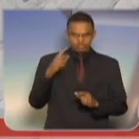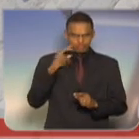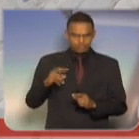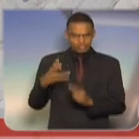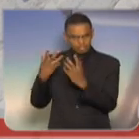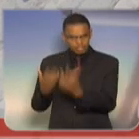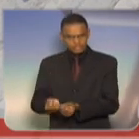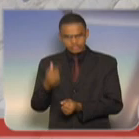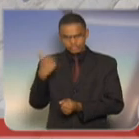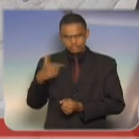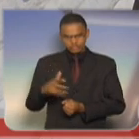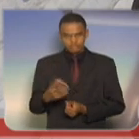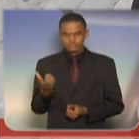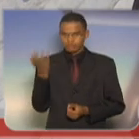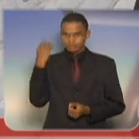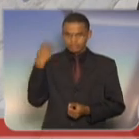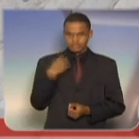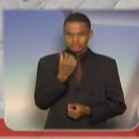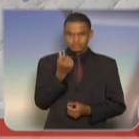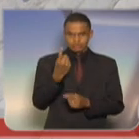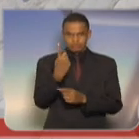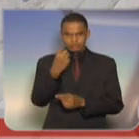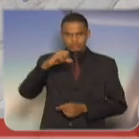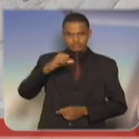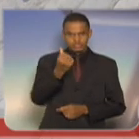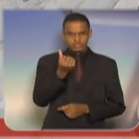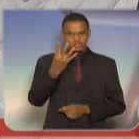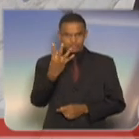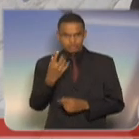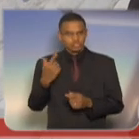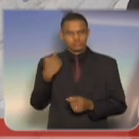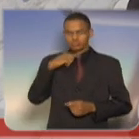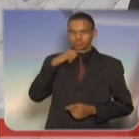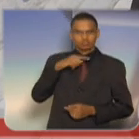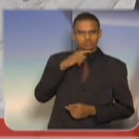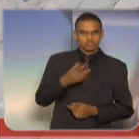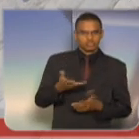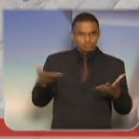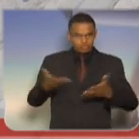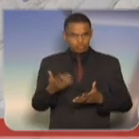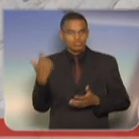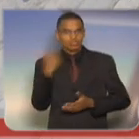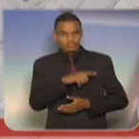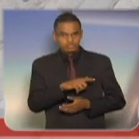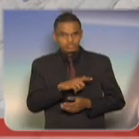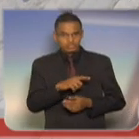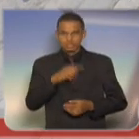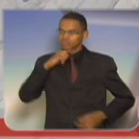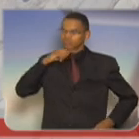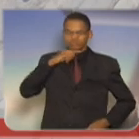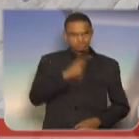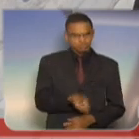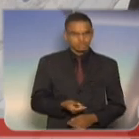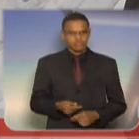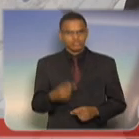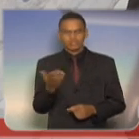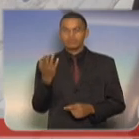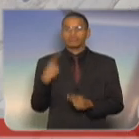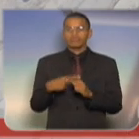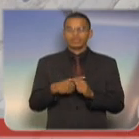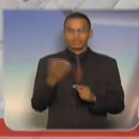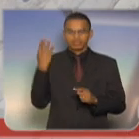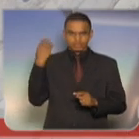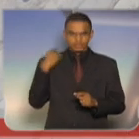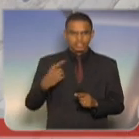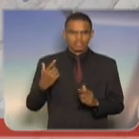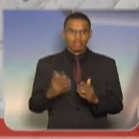Em 1964, não conseguiram e agora não conseguirão. Veja o que aconteceu. Como chegaram ao poder, não souberam manter porque fizeram tudo